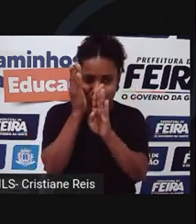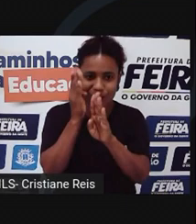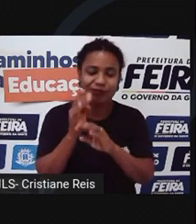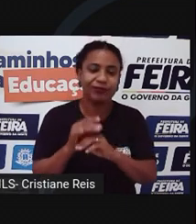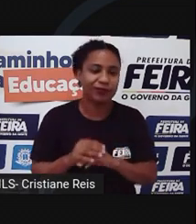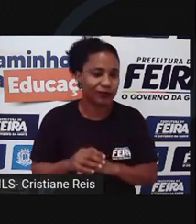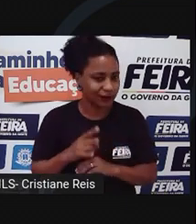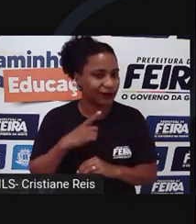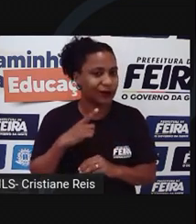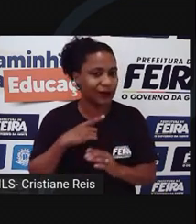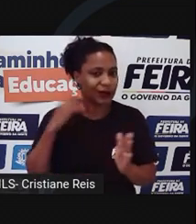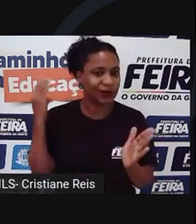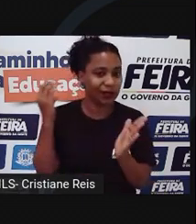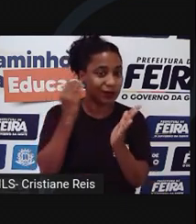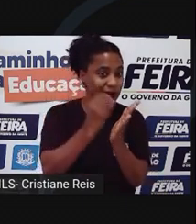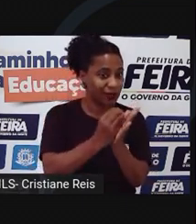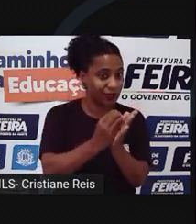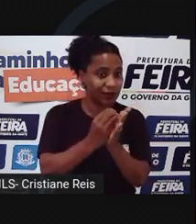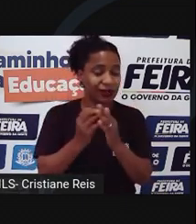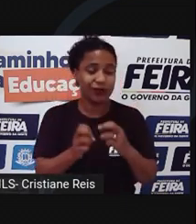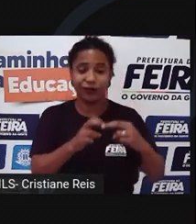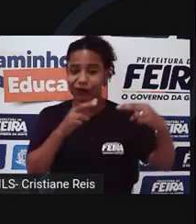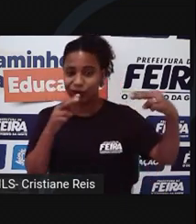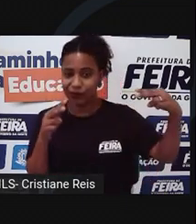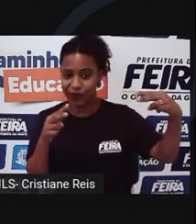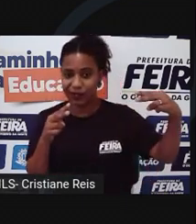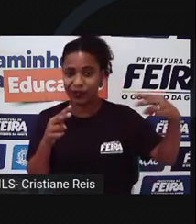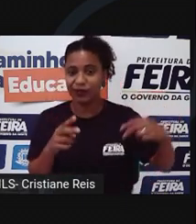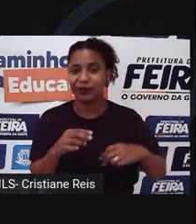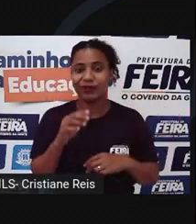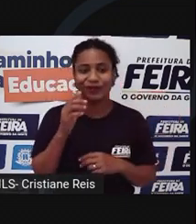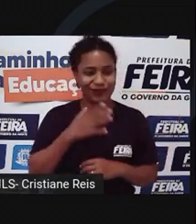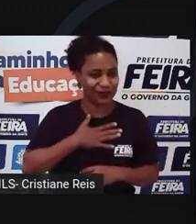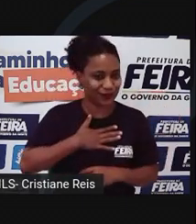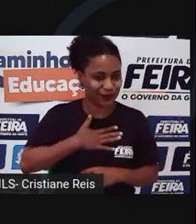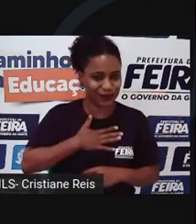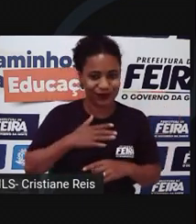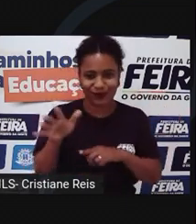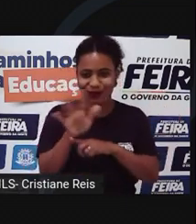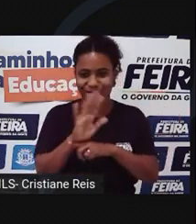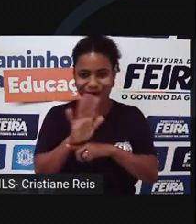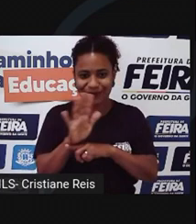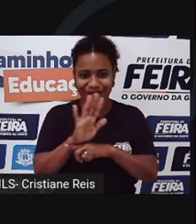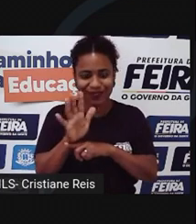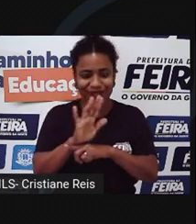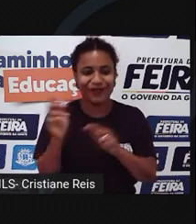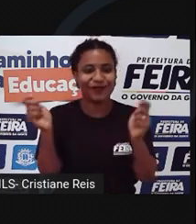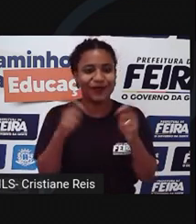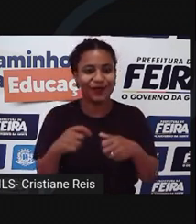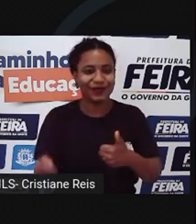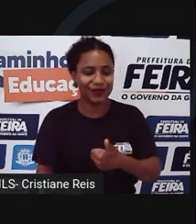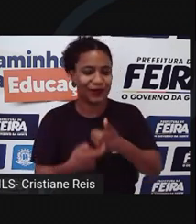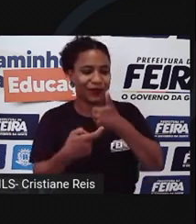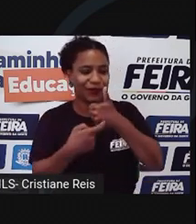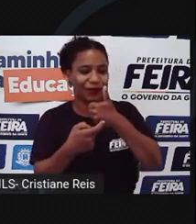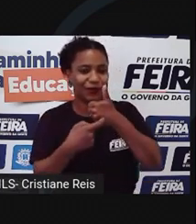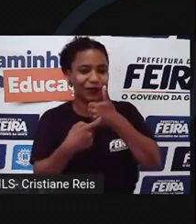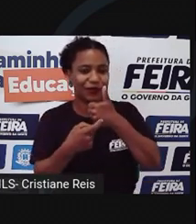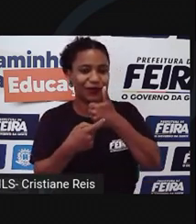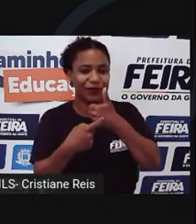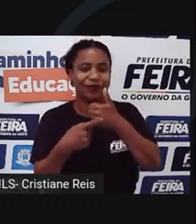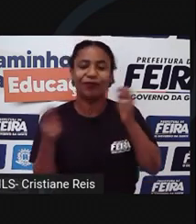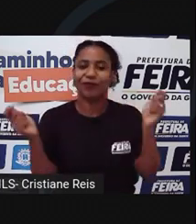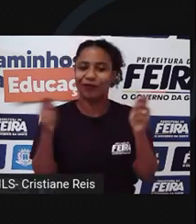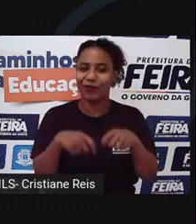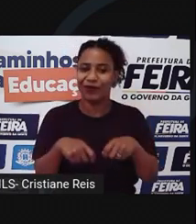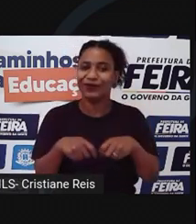crimes cibernéticos. Se você estiver gostando do vídeo, não se esqueça de nos dar um like, se inscrever no canal e